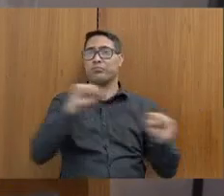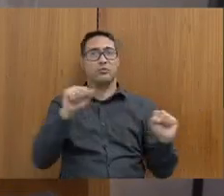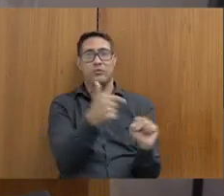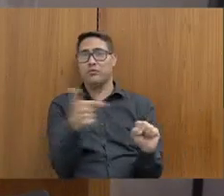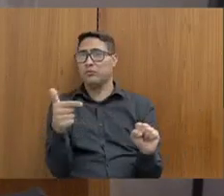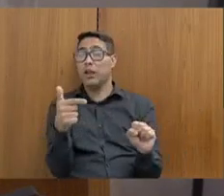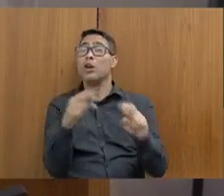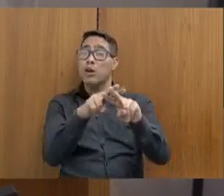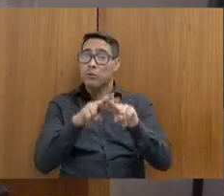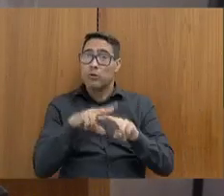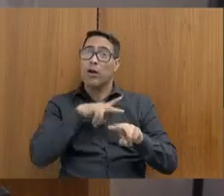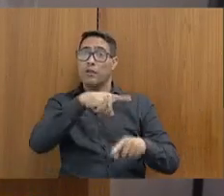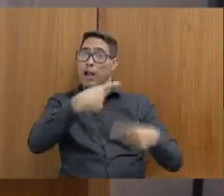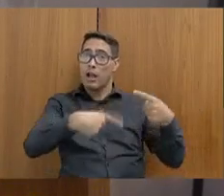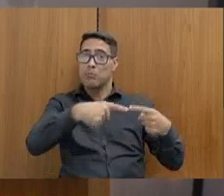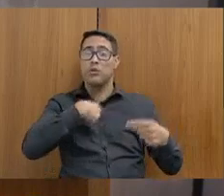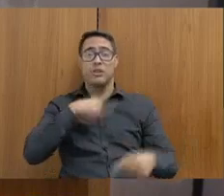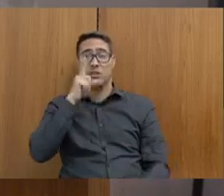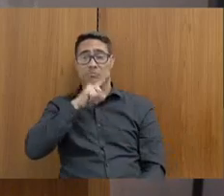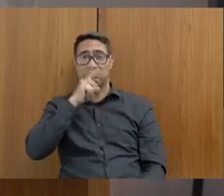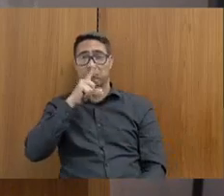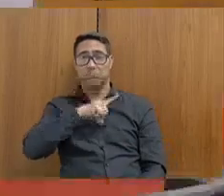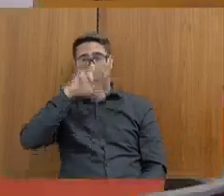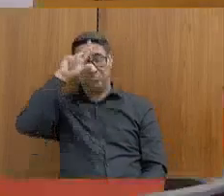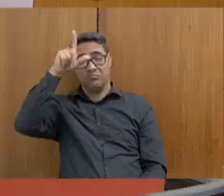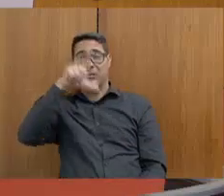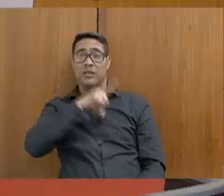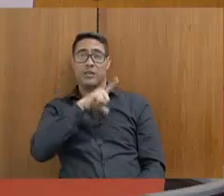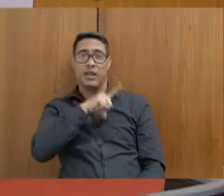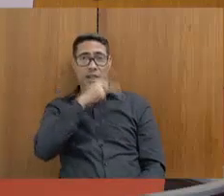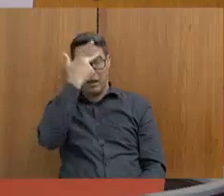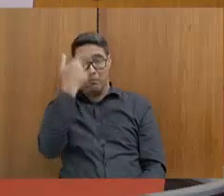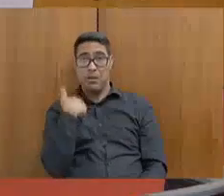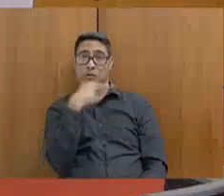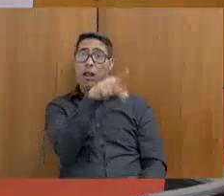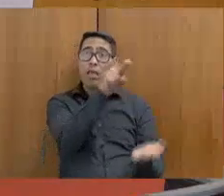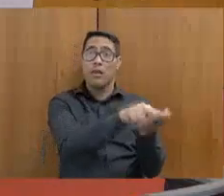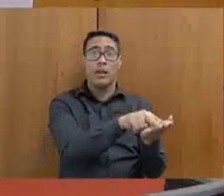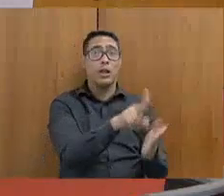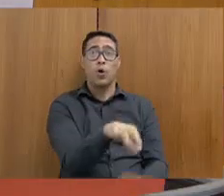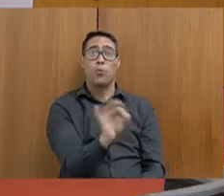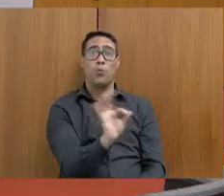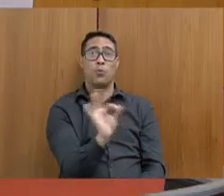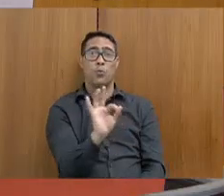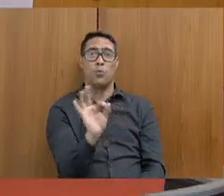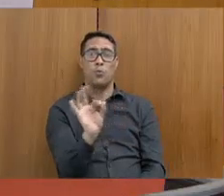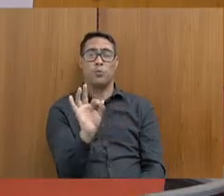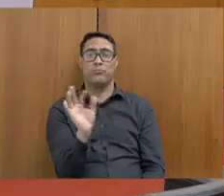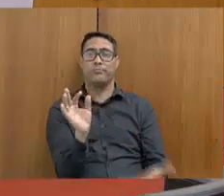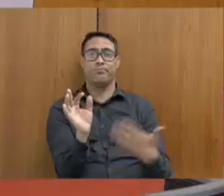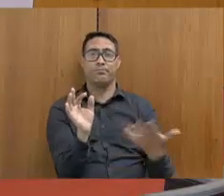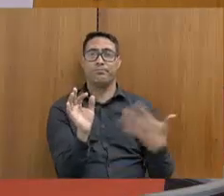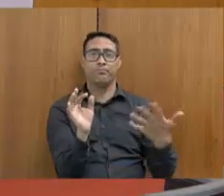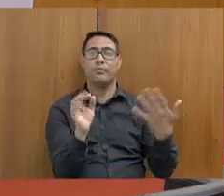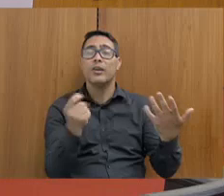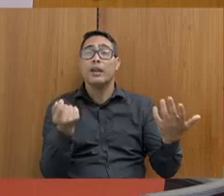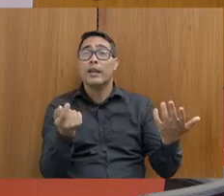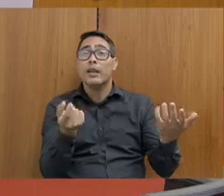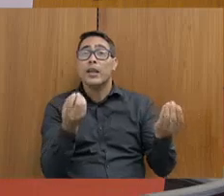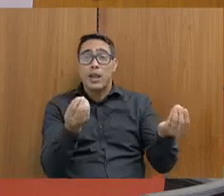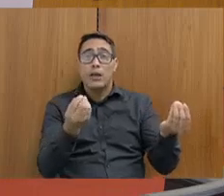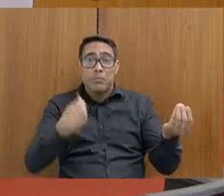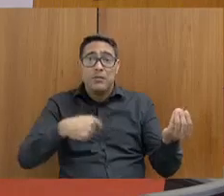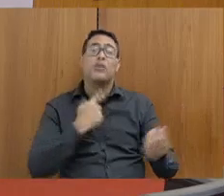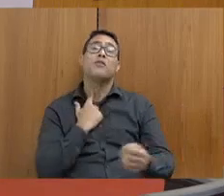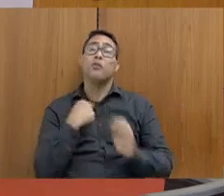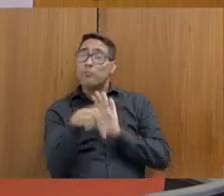equivocada que você não pode nem levar à internação uma pessoa que sequer responde por ela própria. Eu preciso da vontade dela para que